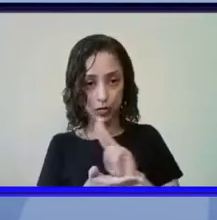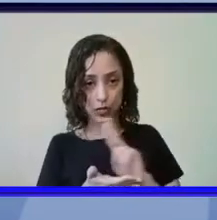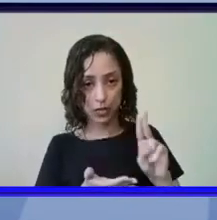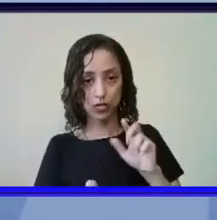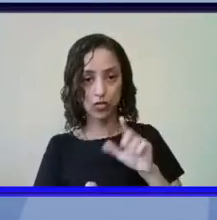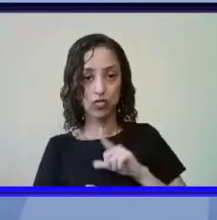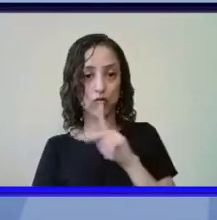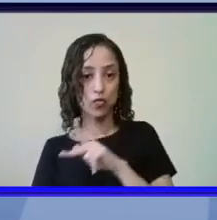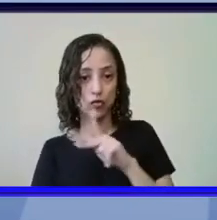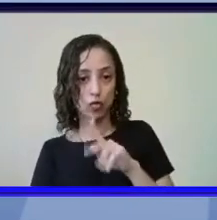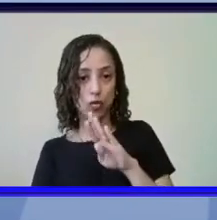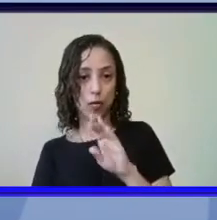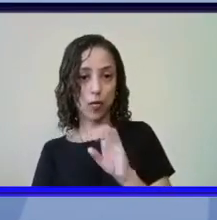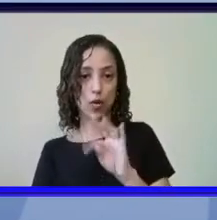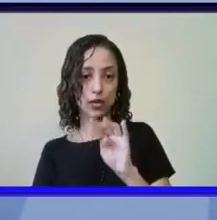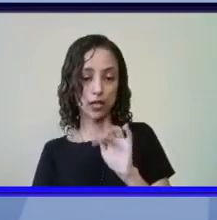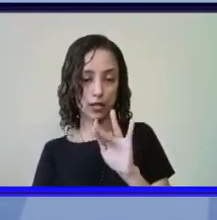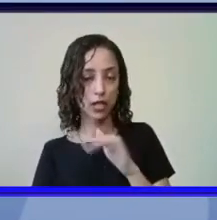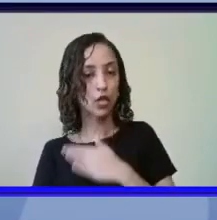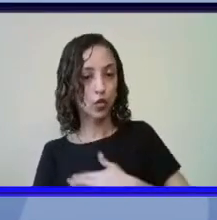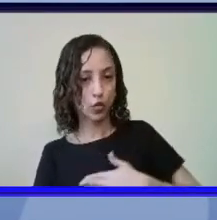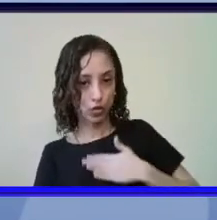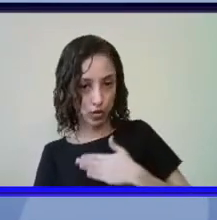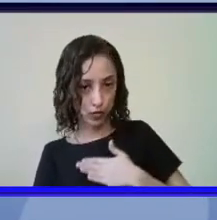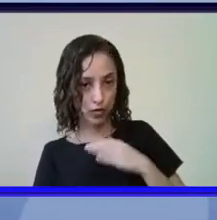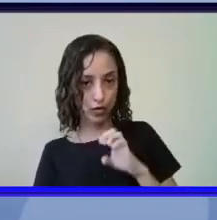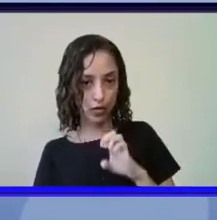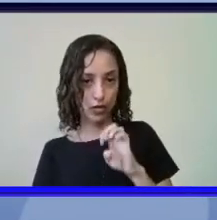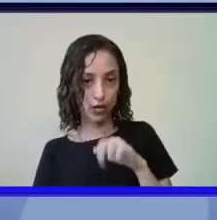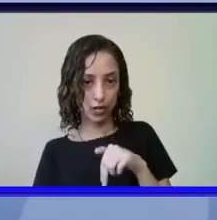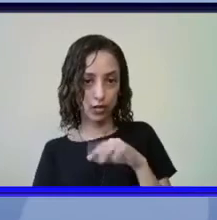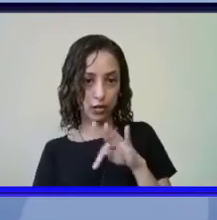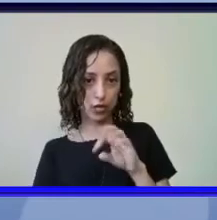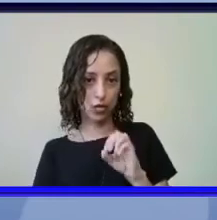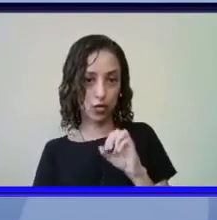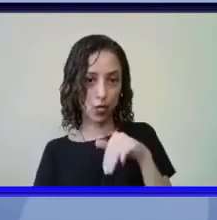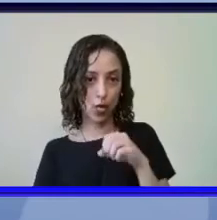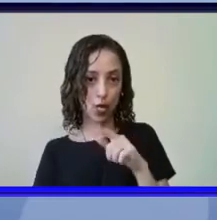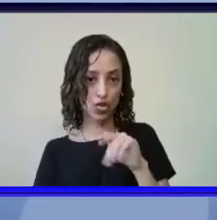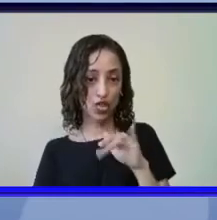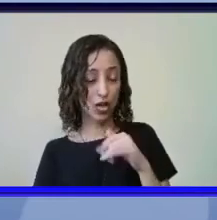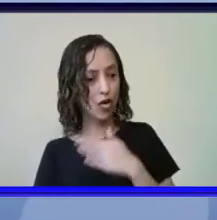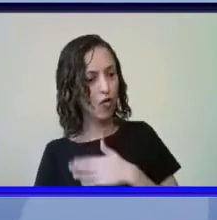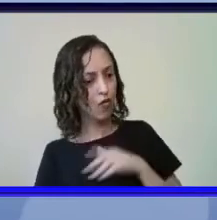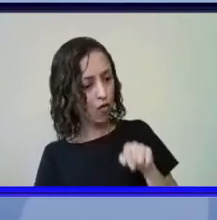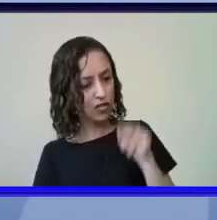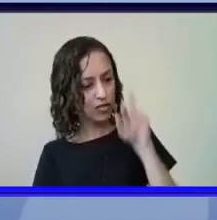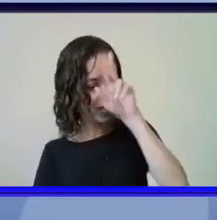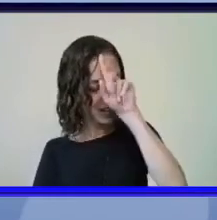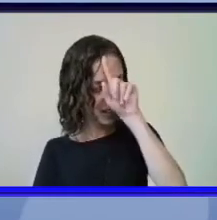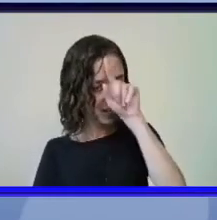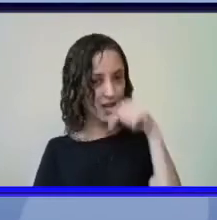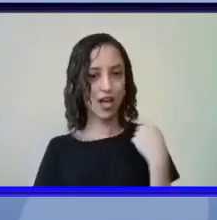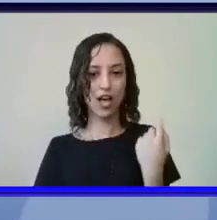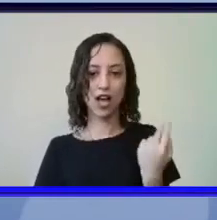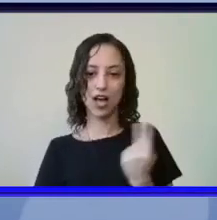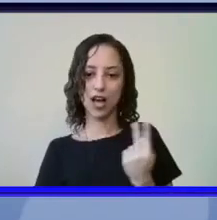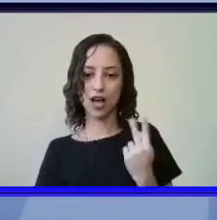botânica que gostava de entomologia e quando ele descobriu que eu gostava de inseto aí fizemos uma